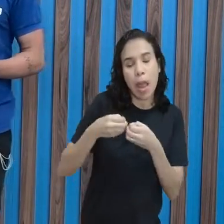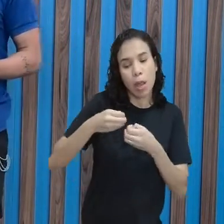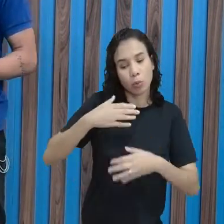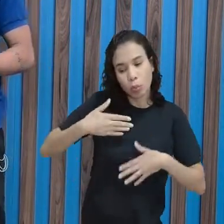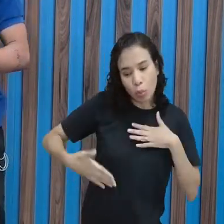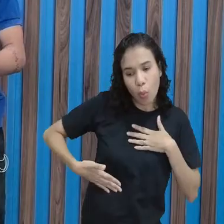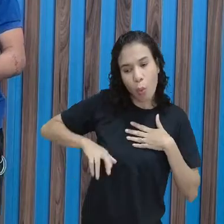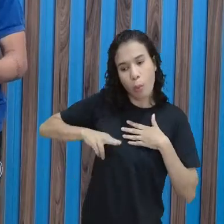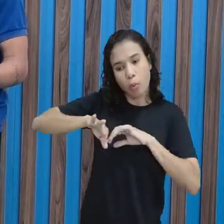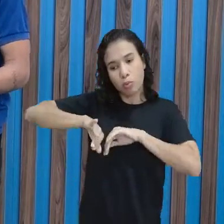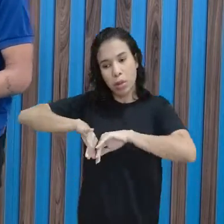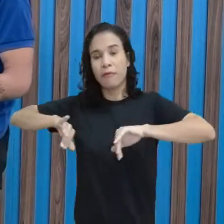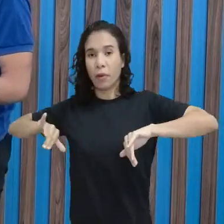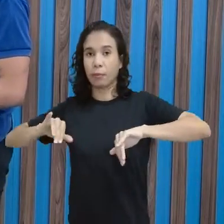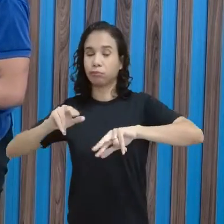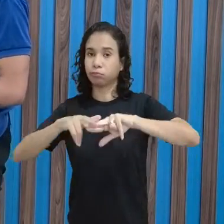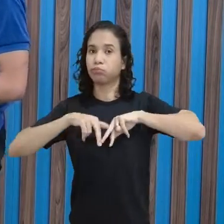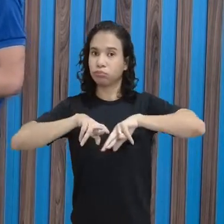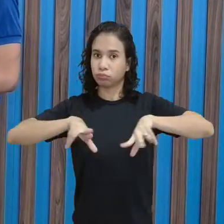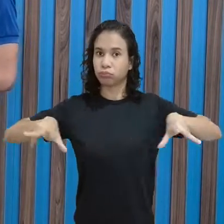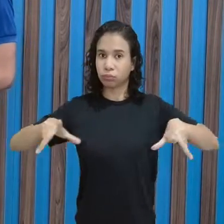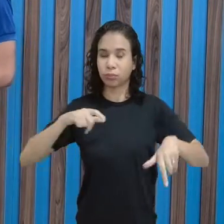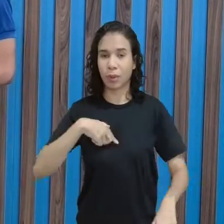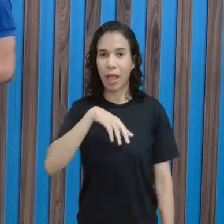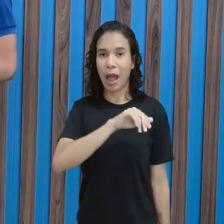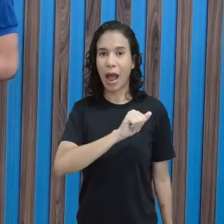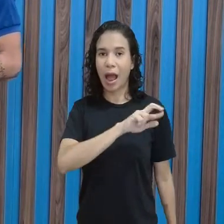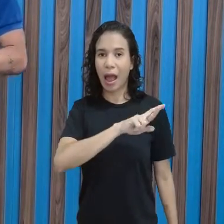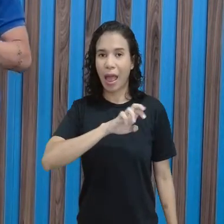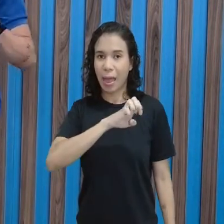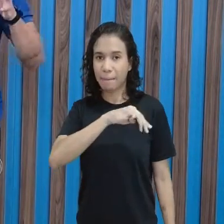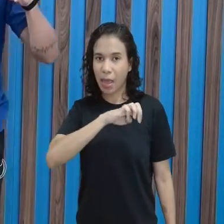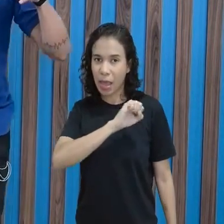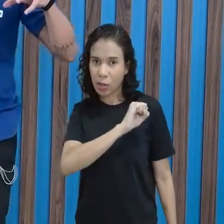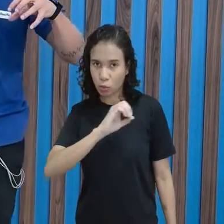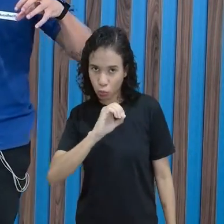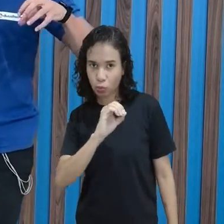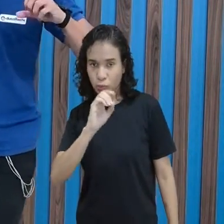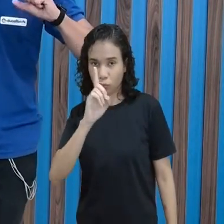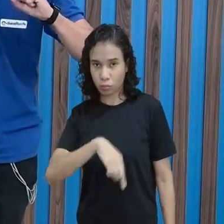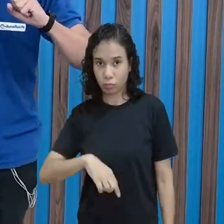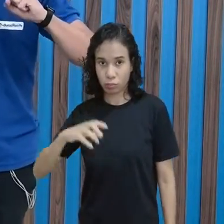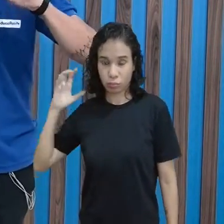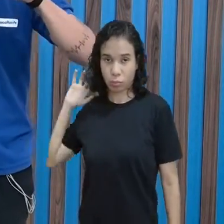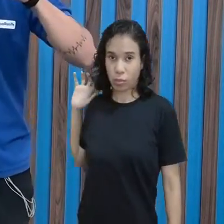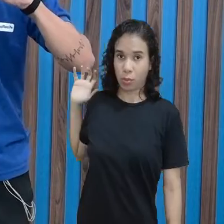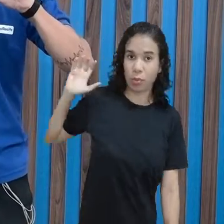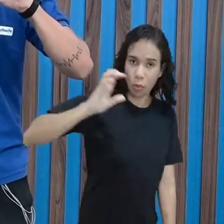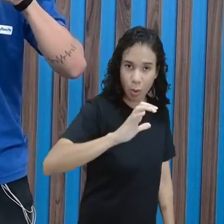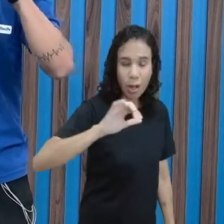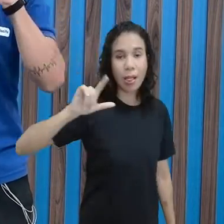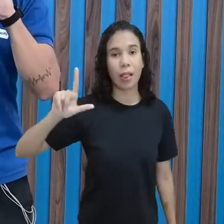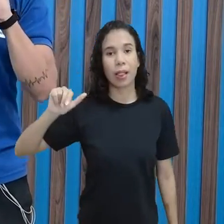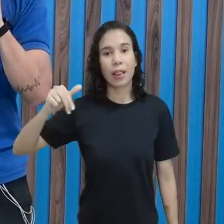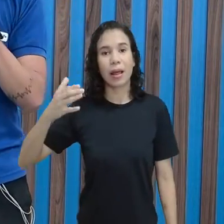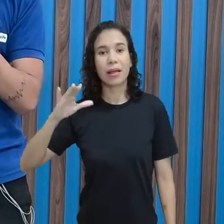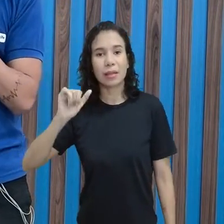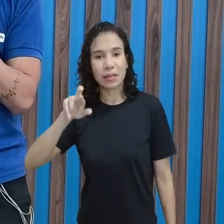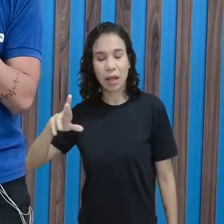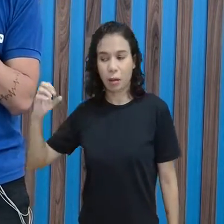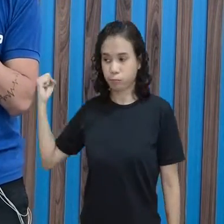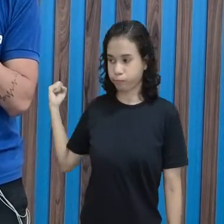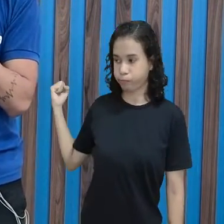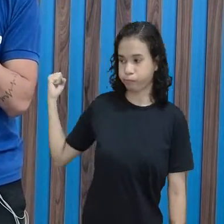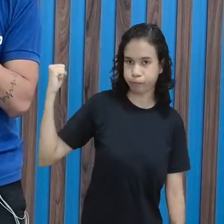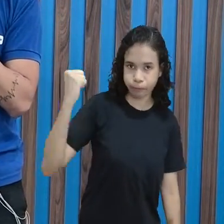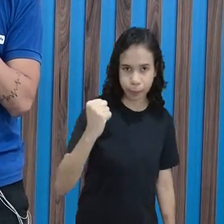isso que o arremessar ou lançar. E aí, em direção a setores da quadra. E aí, eu vou trazer o exemplo do vôlei, que eu acho